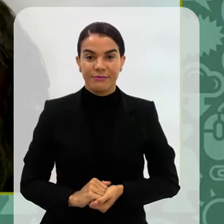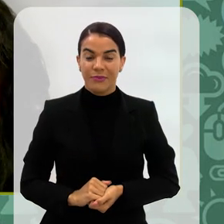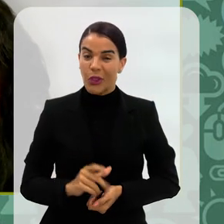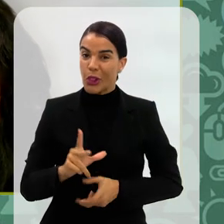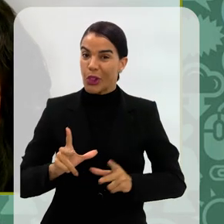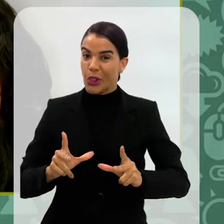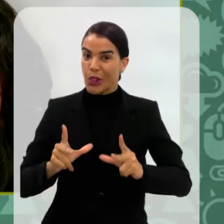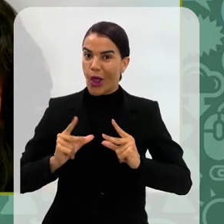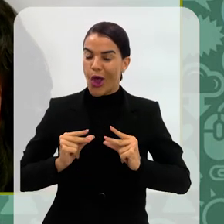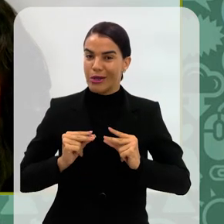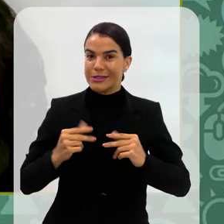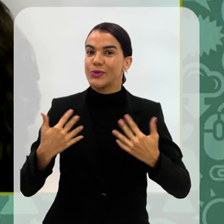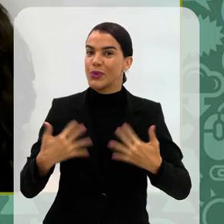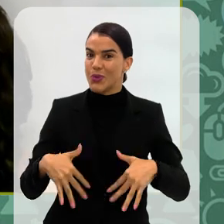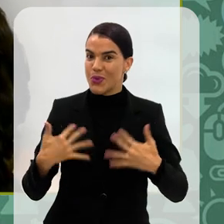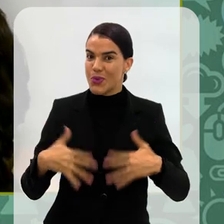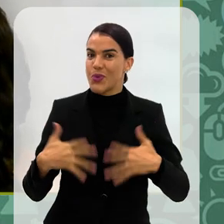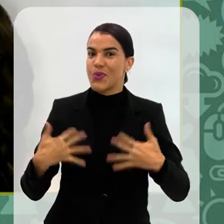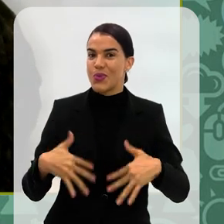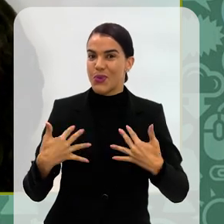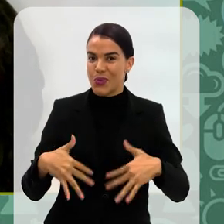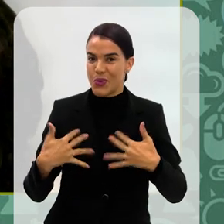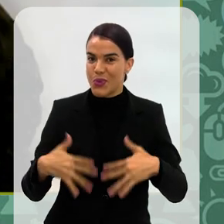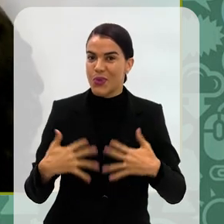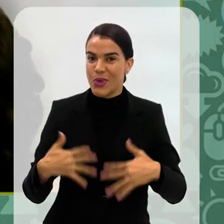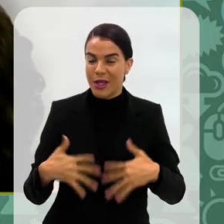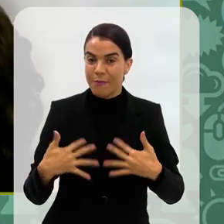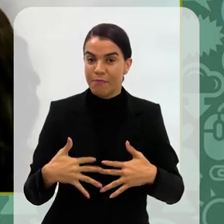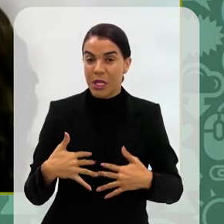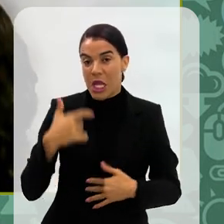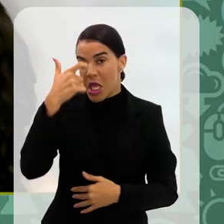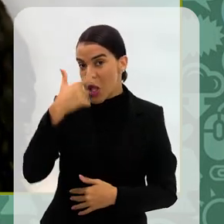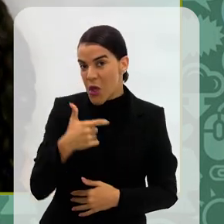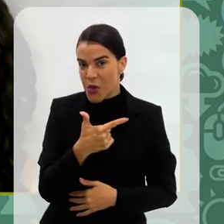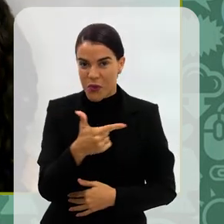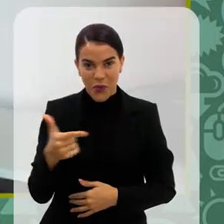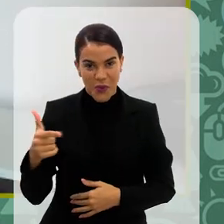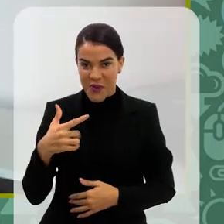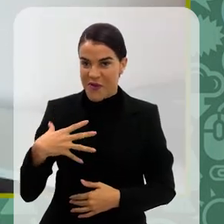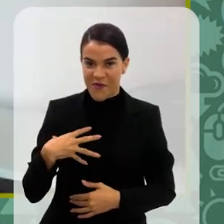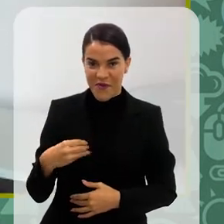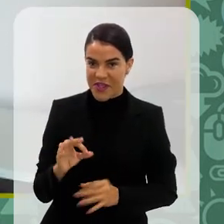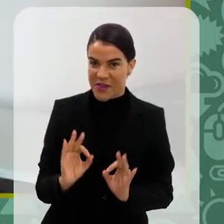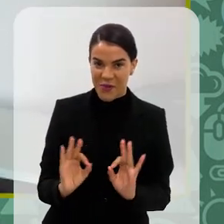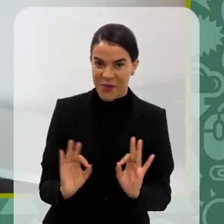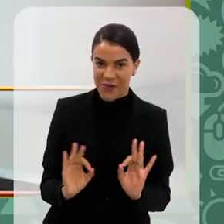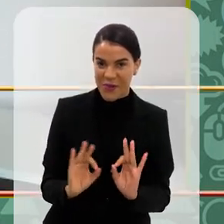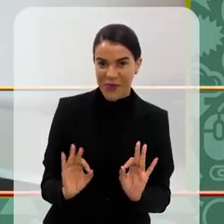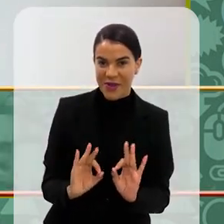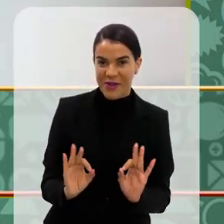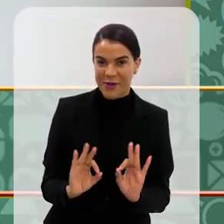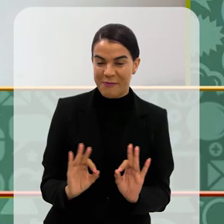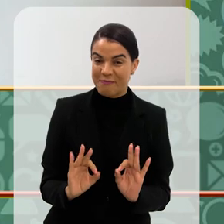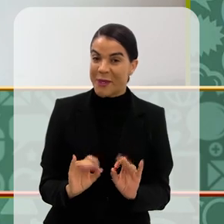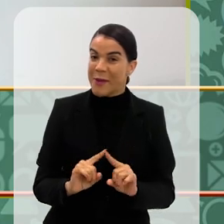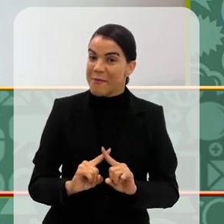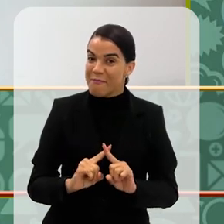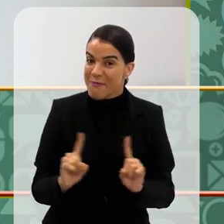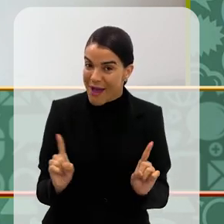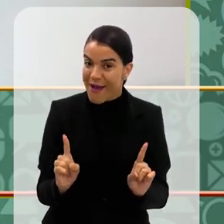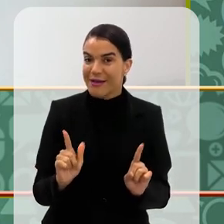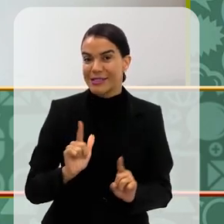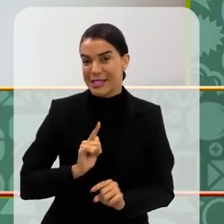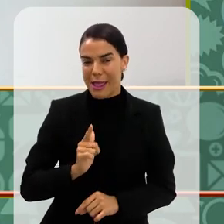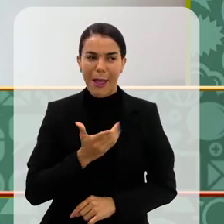Nossa, muito, bastante. Eu não tenho filhos, porém,